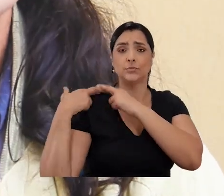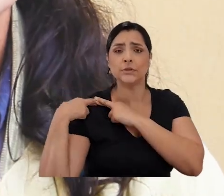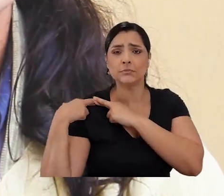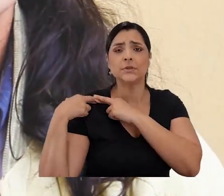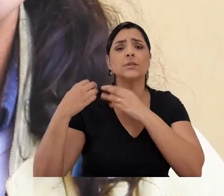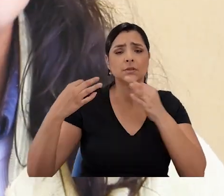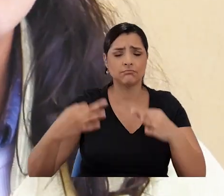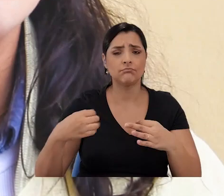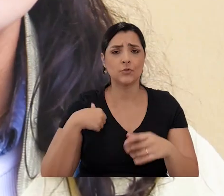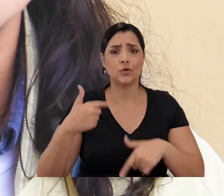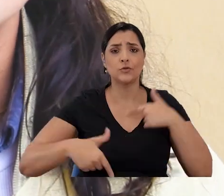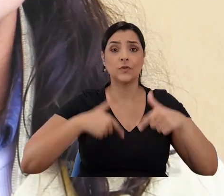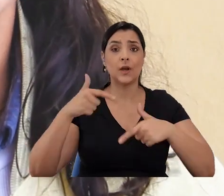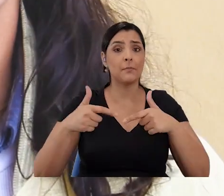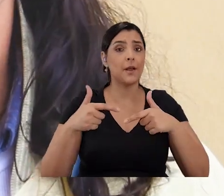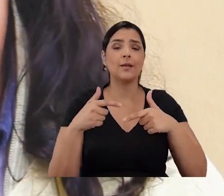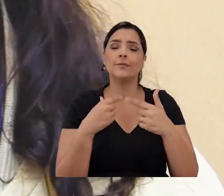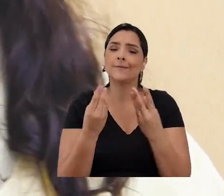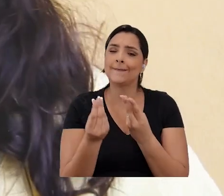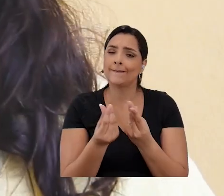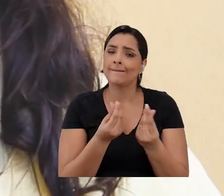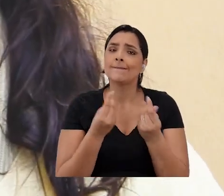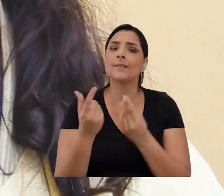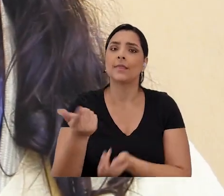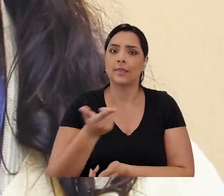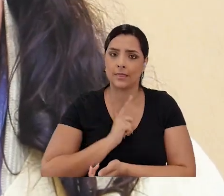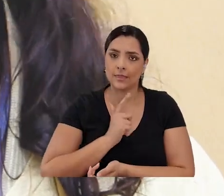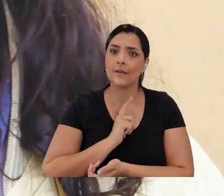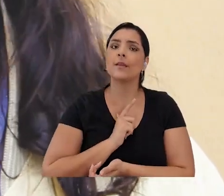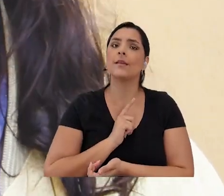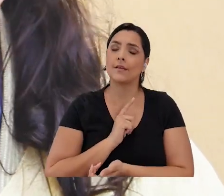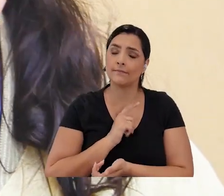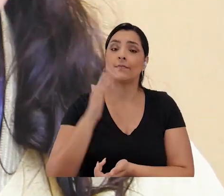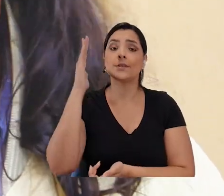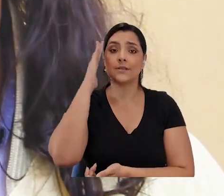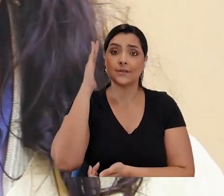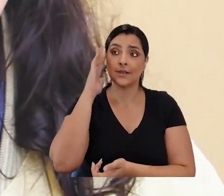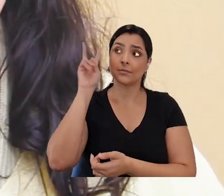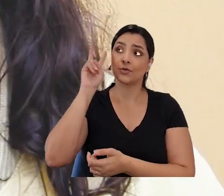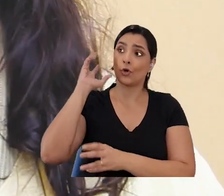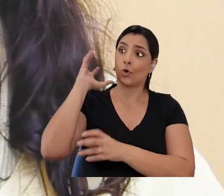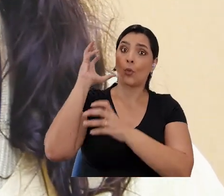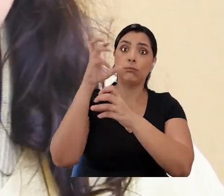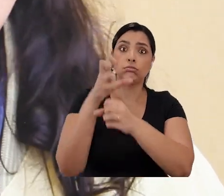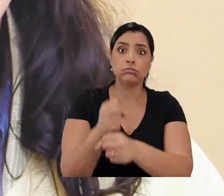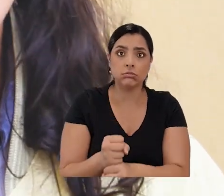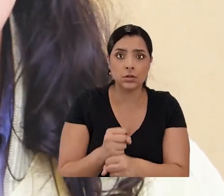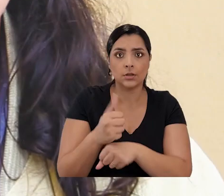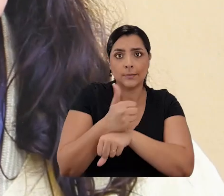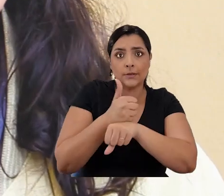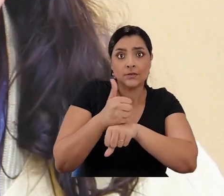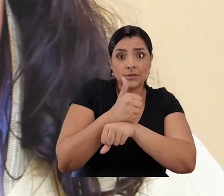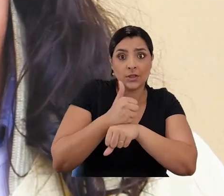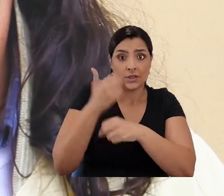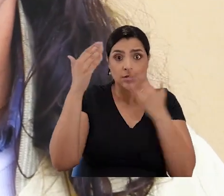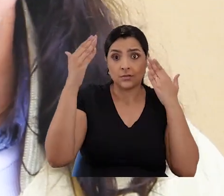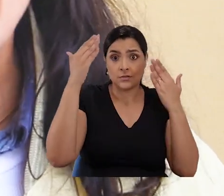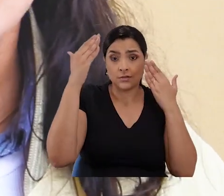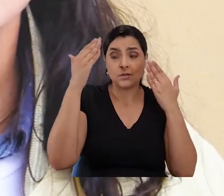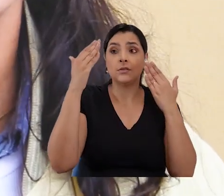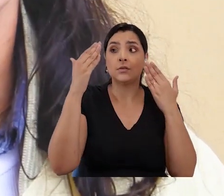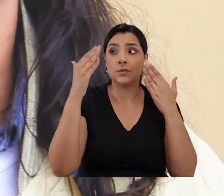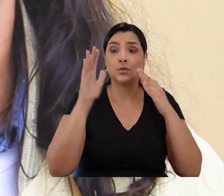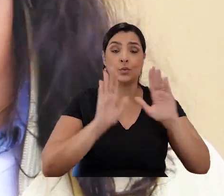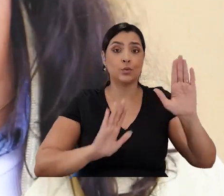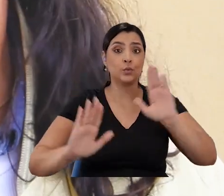responsabilidade, porque a nossa atuação é num campo muito sensível. E a gente já sabe, por toda a nossa história, enquanto profissão, que